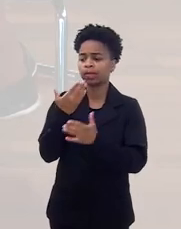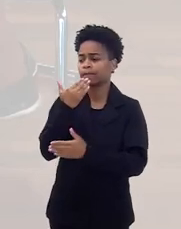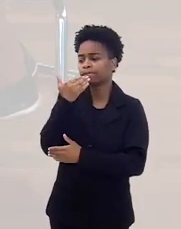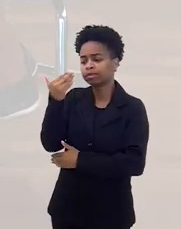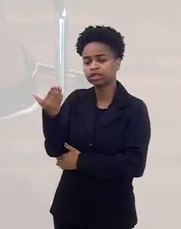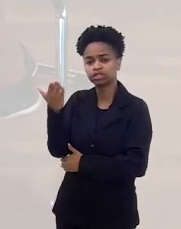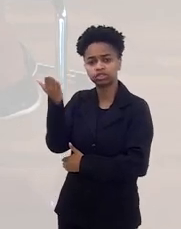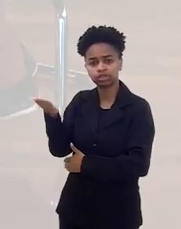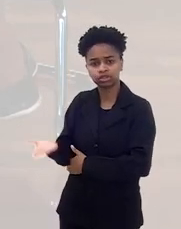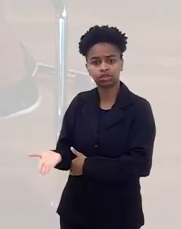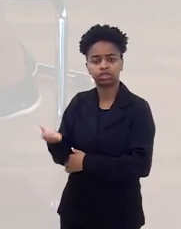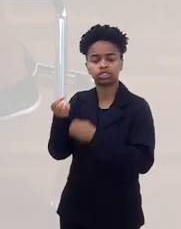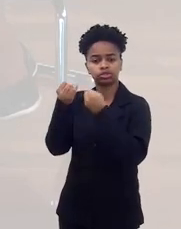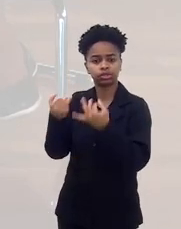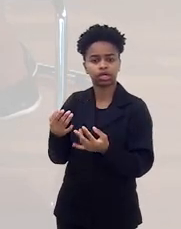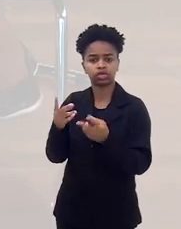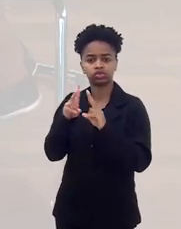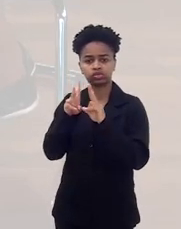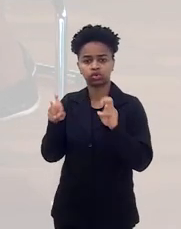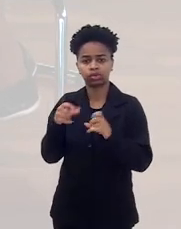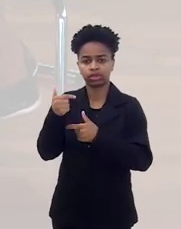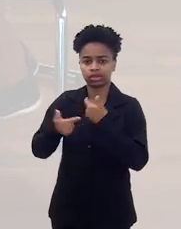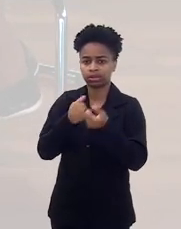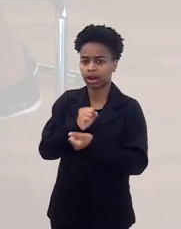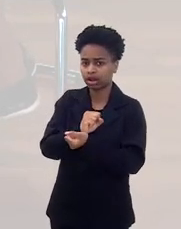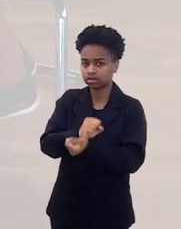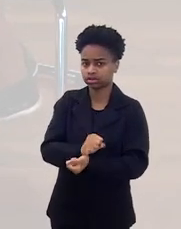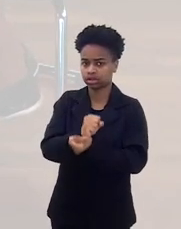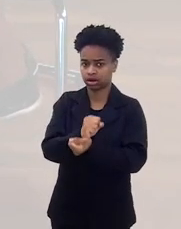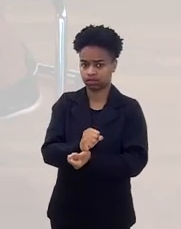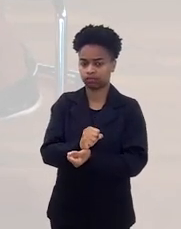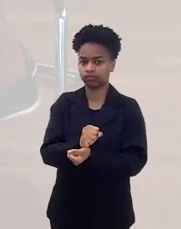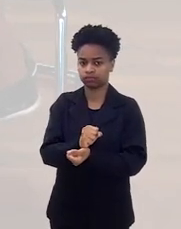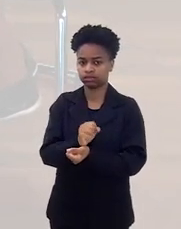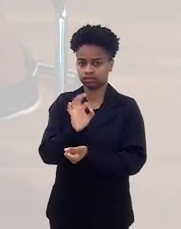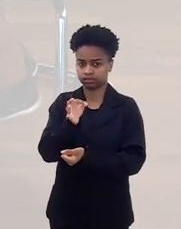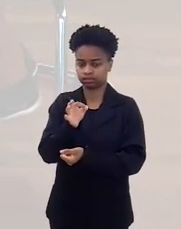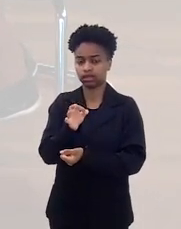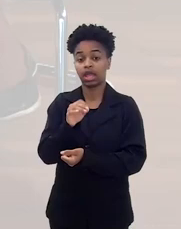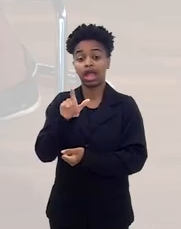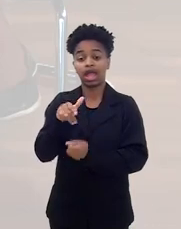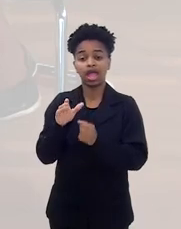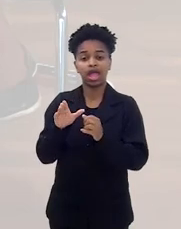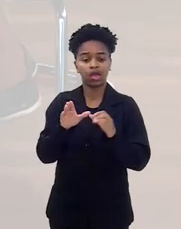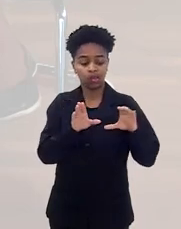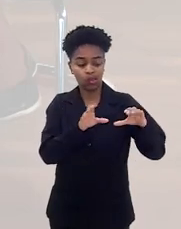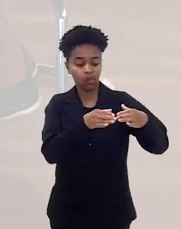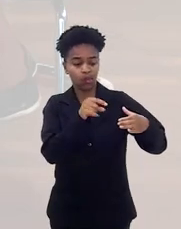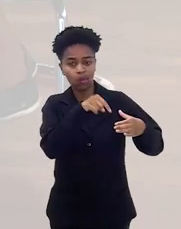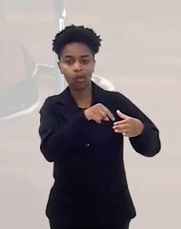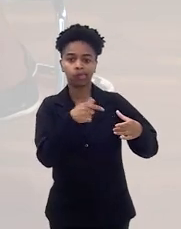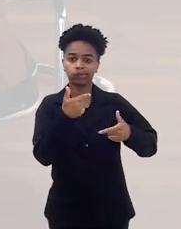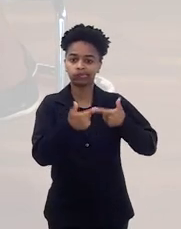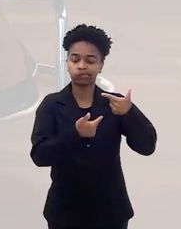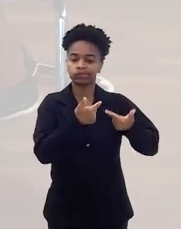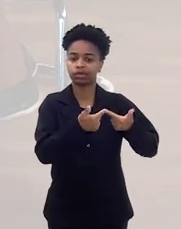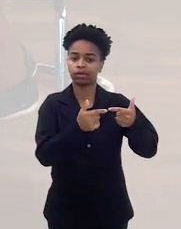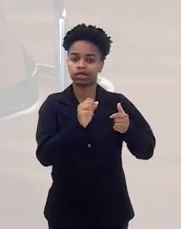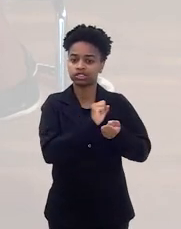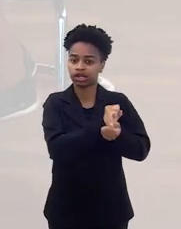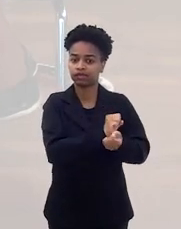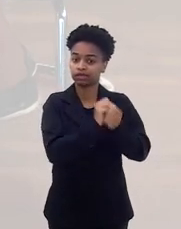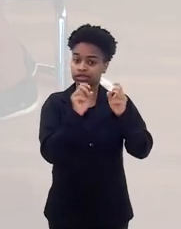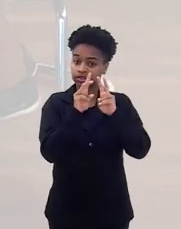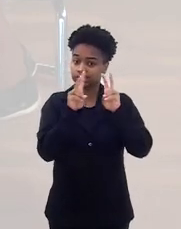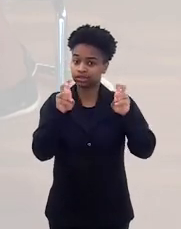falasse, deputada, sobre a questão do trabalho escravo, como uma categoria colocada no tema do